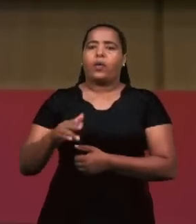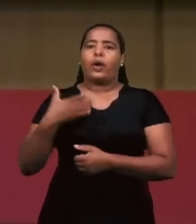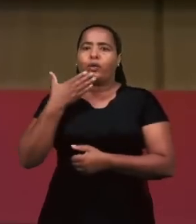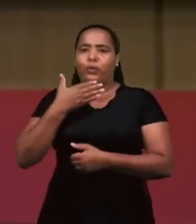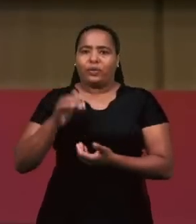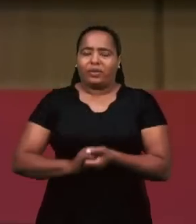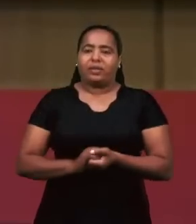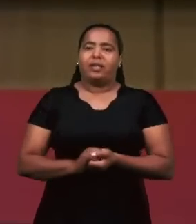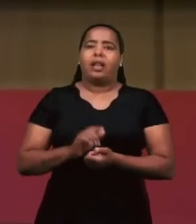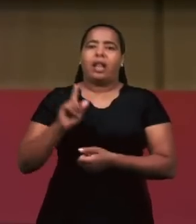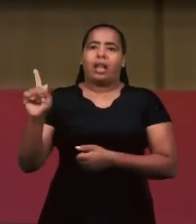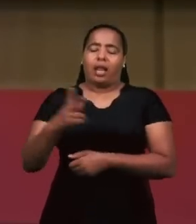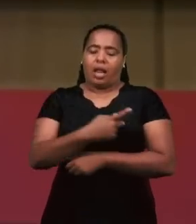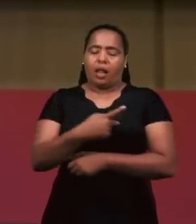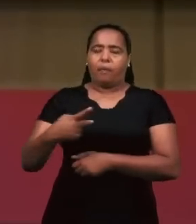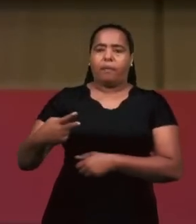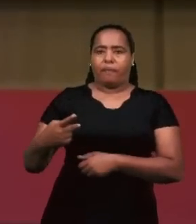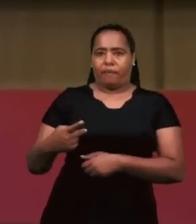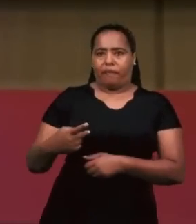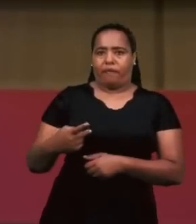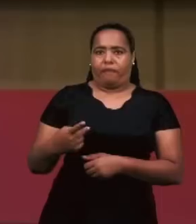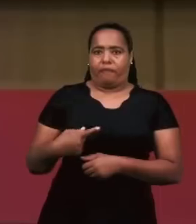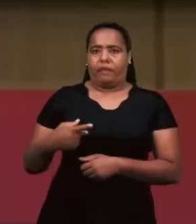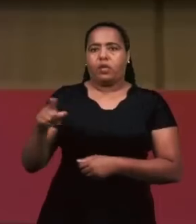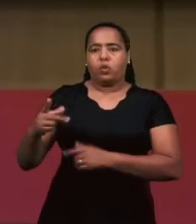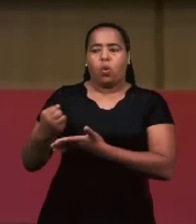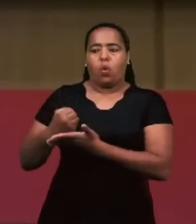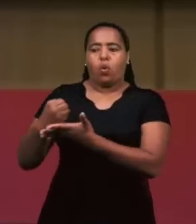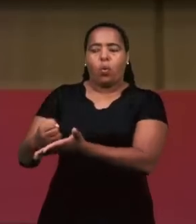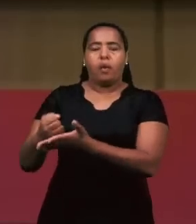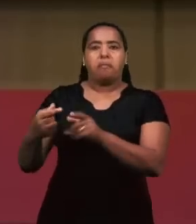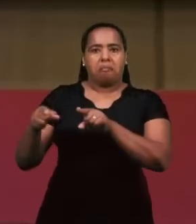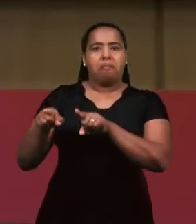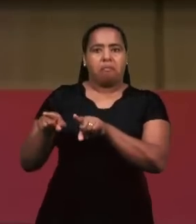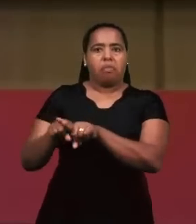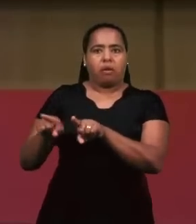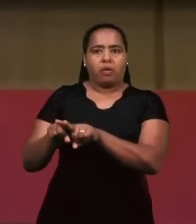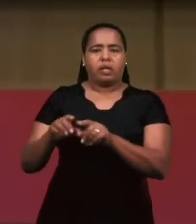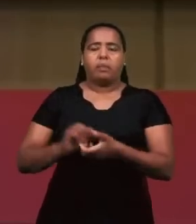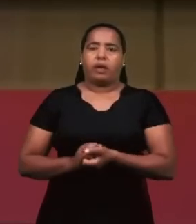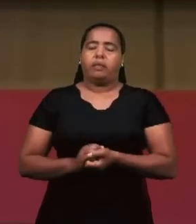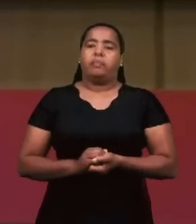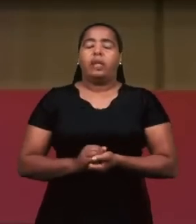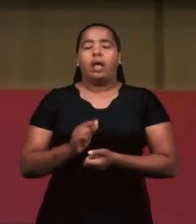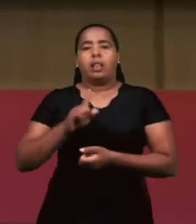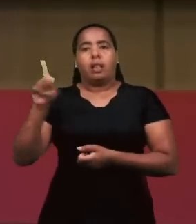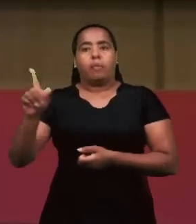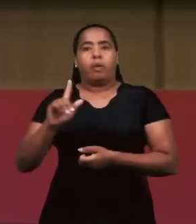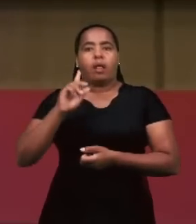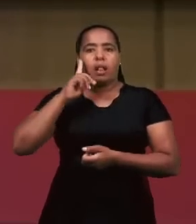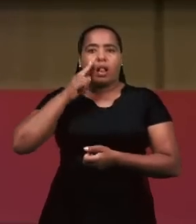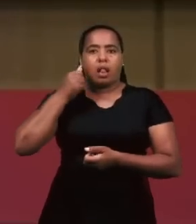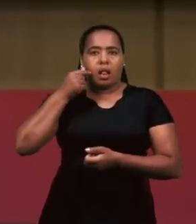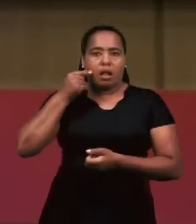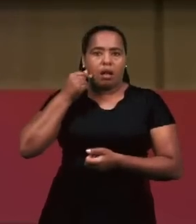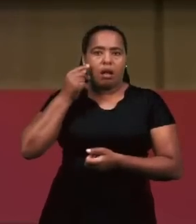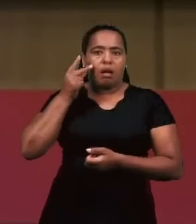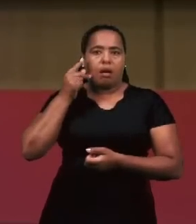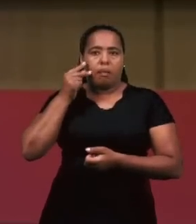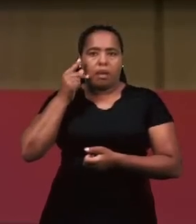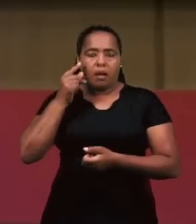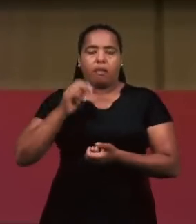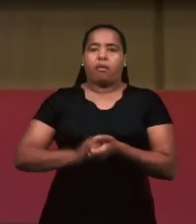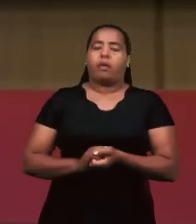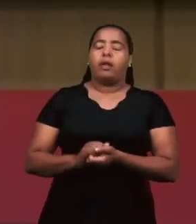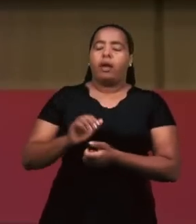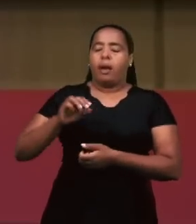ali em Panamá. E logo em seguida nós iremos lá para o Nordeste, vamos para Alagoas. E lá em Alagoas nós temos a irmã